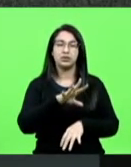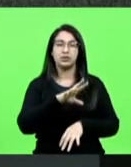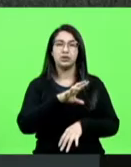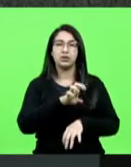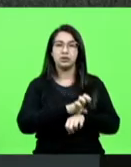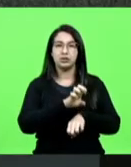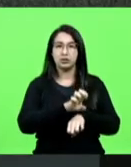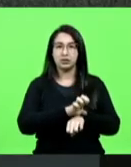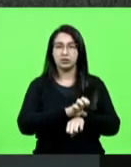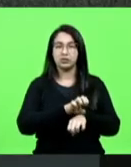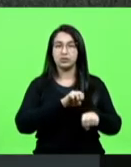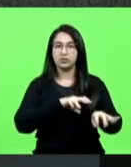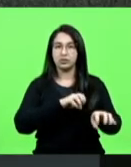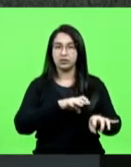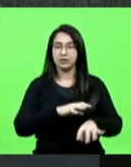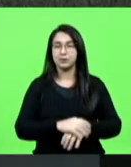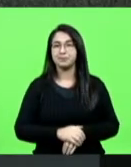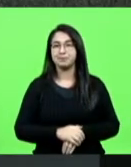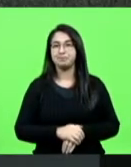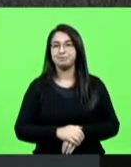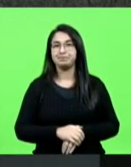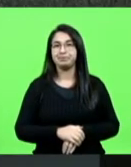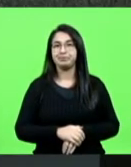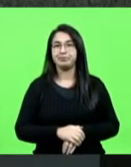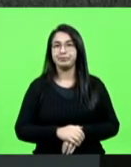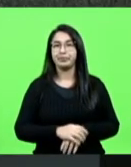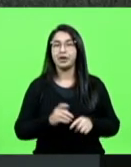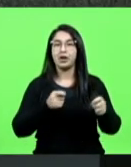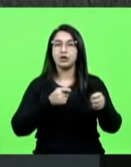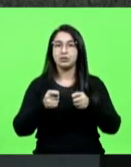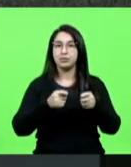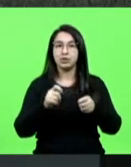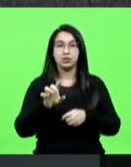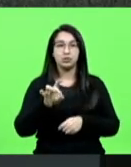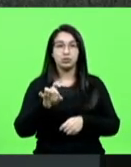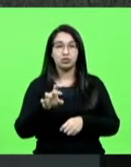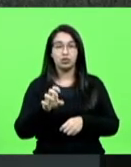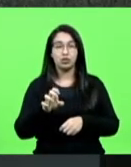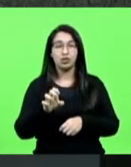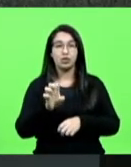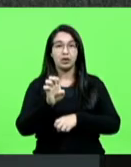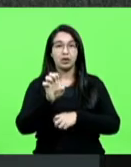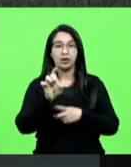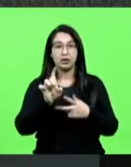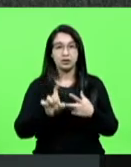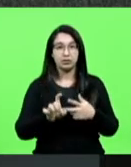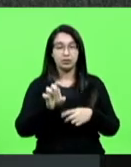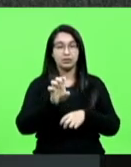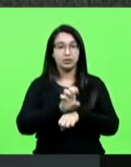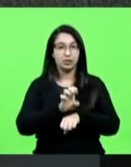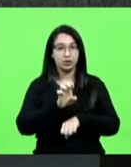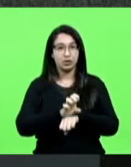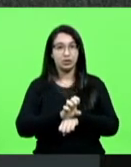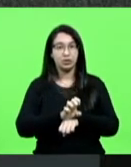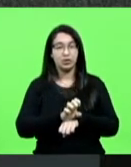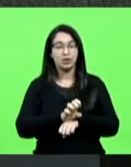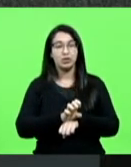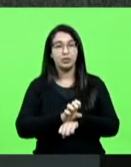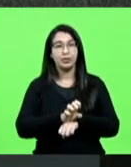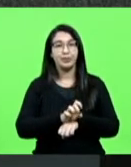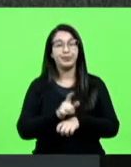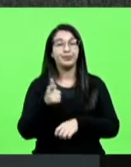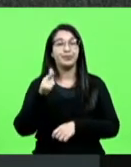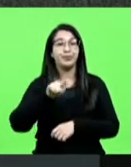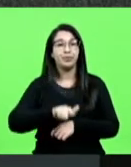as quais se acham sob a exclusiva gestão administrativa do Poder Executivo Estadual. A propósito, por meio de diligência, a